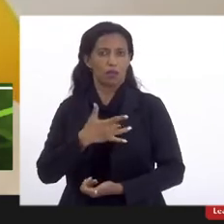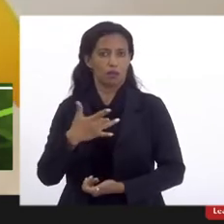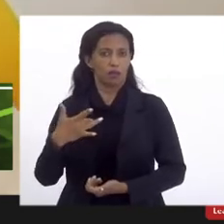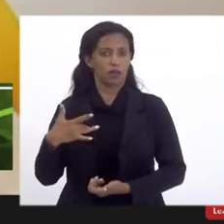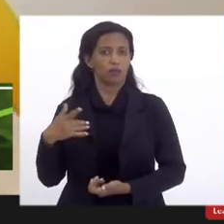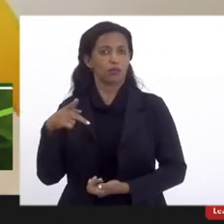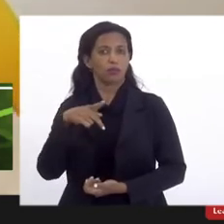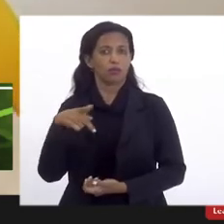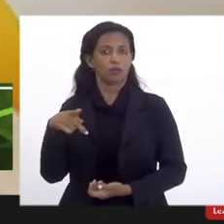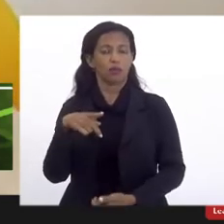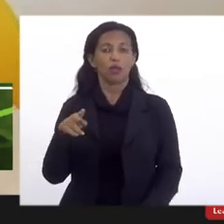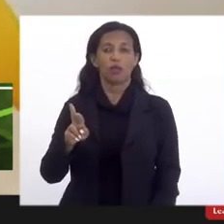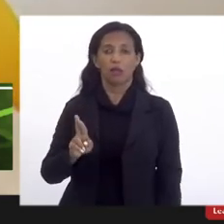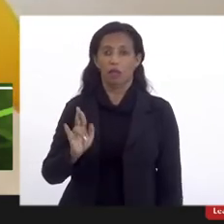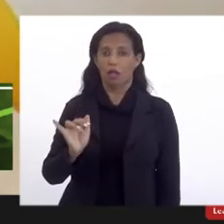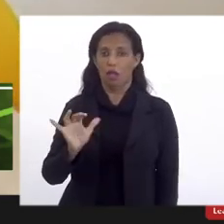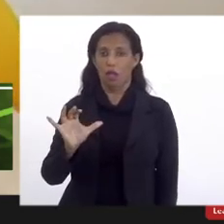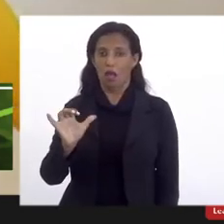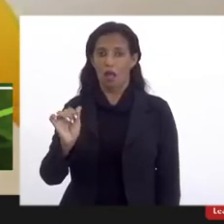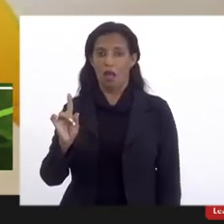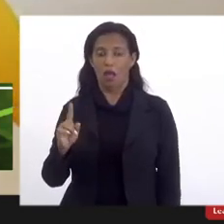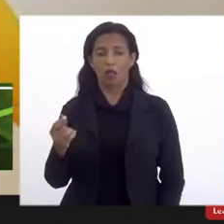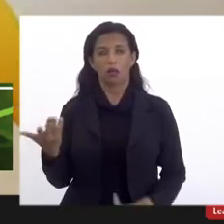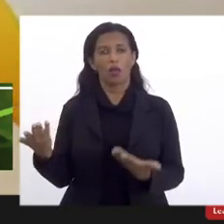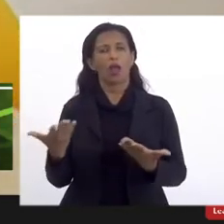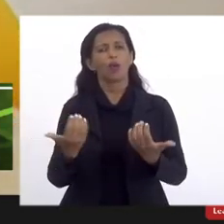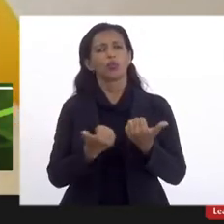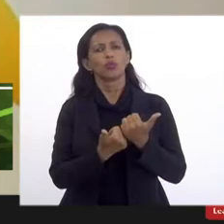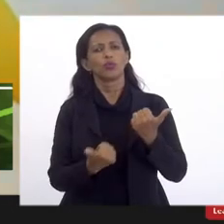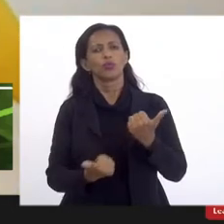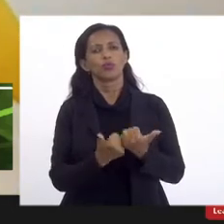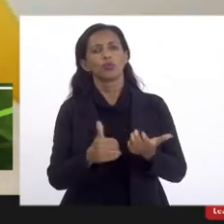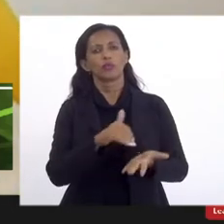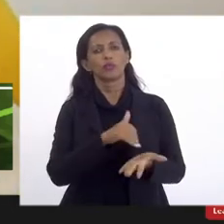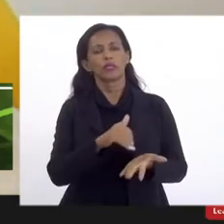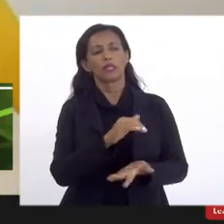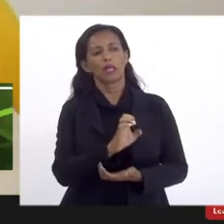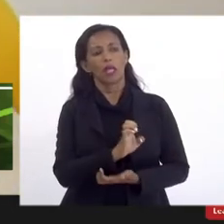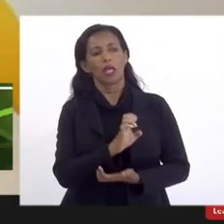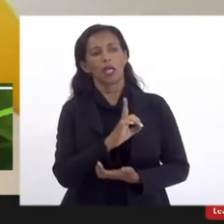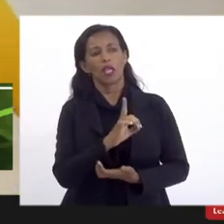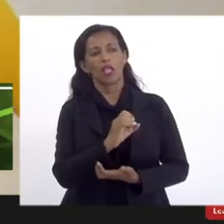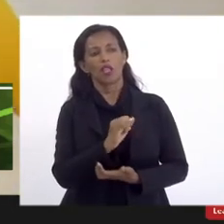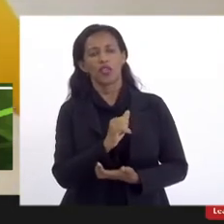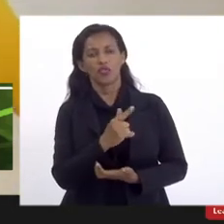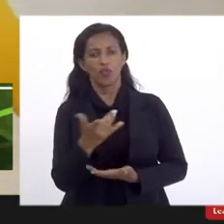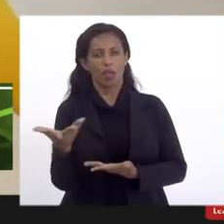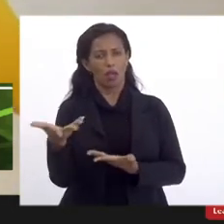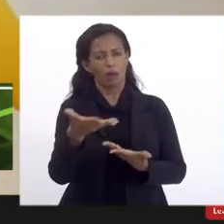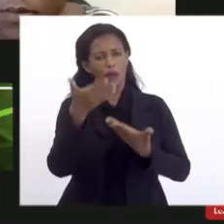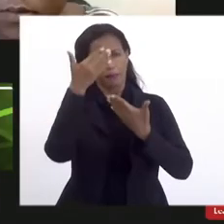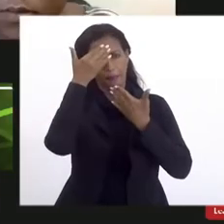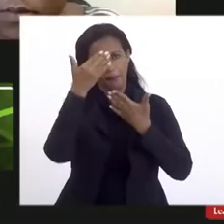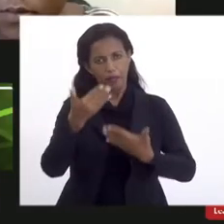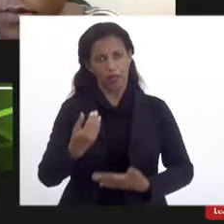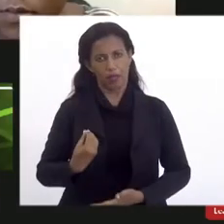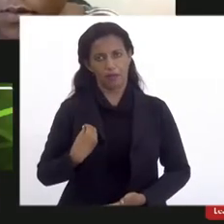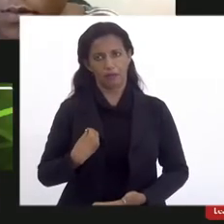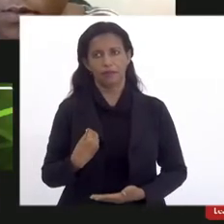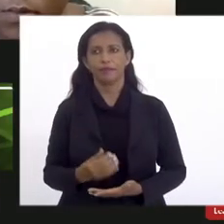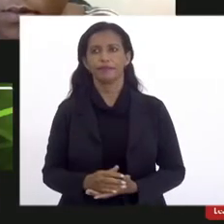e passo a palavra para o nosso subsecretário, professor Edgar Leite. Obrigado pela presença.